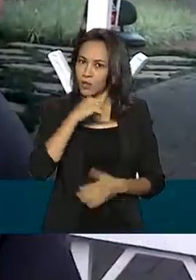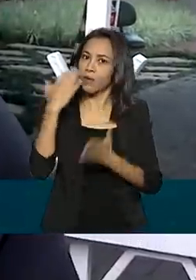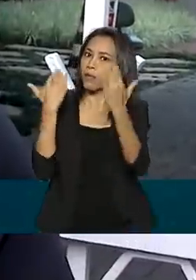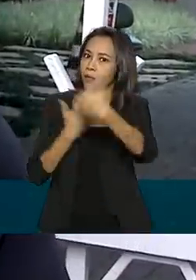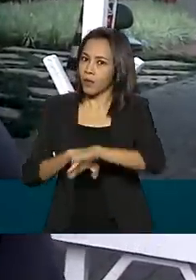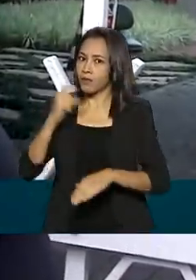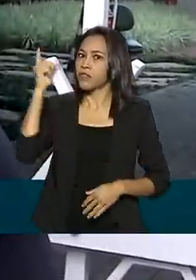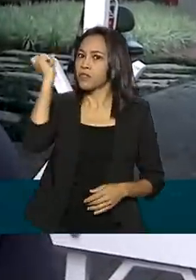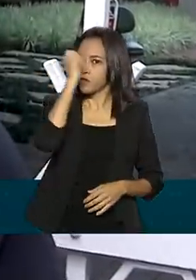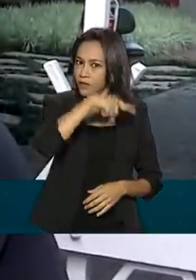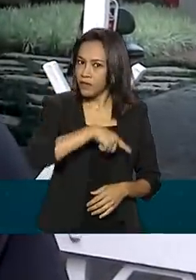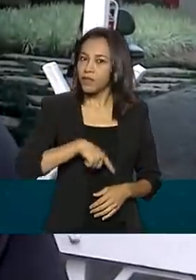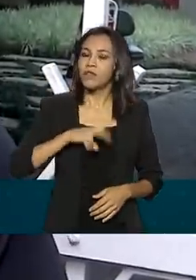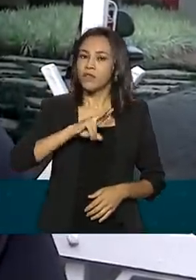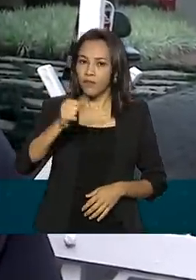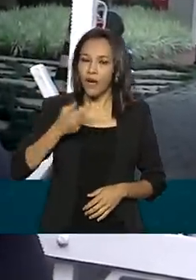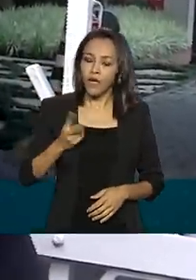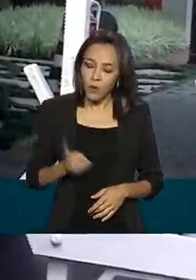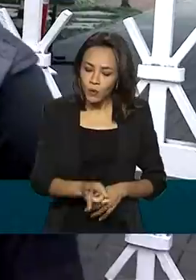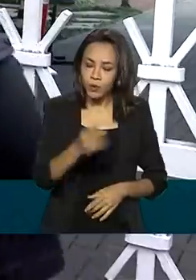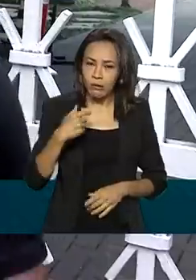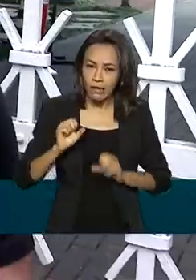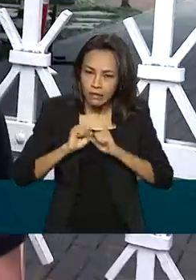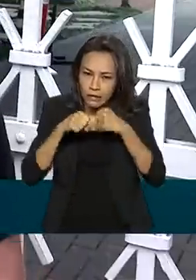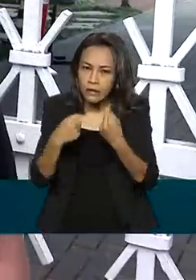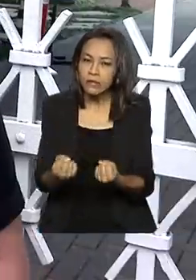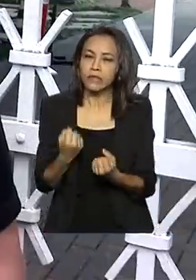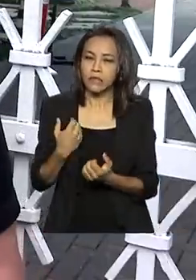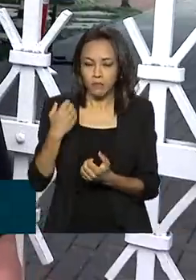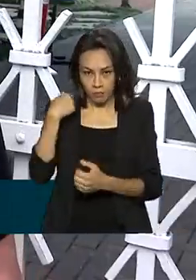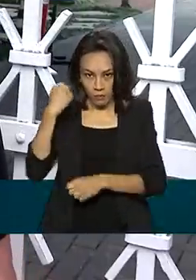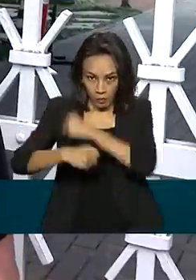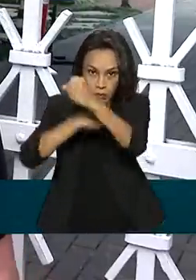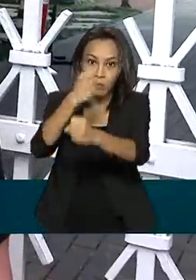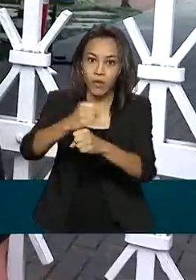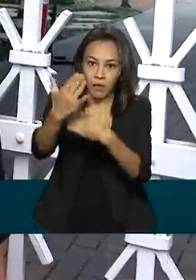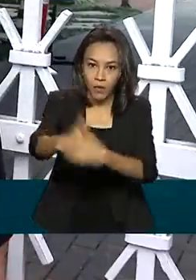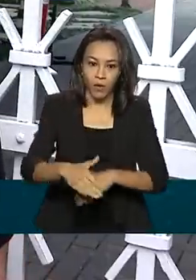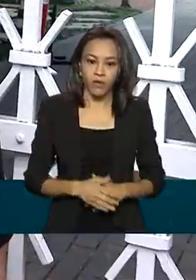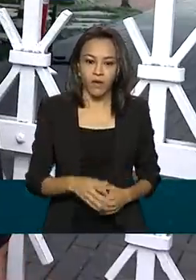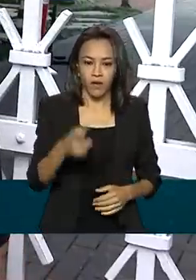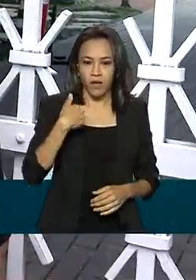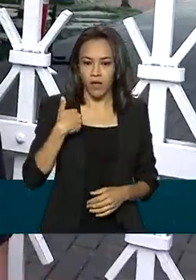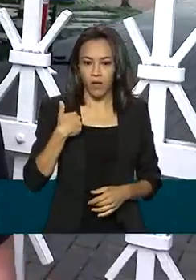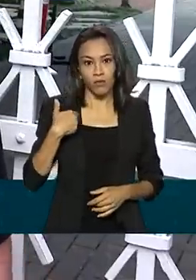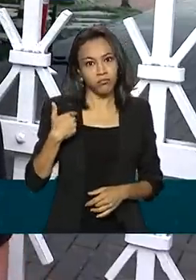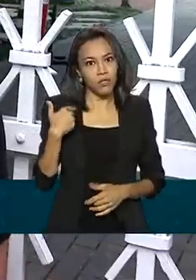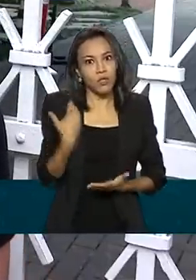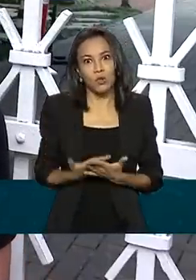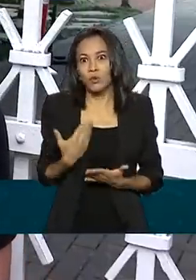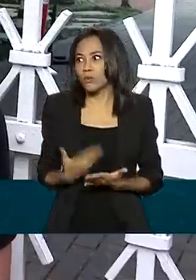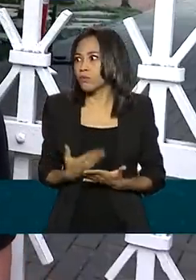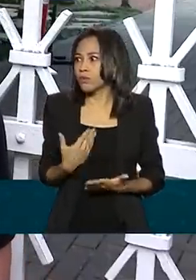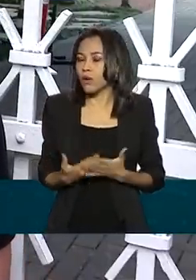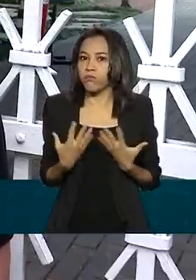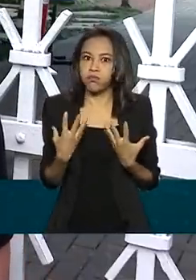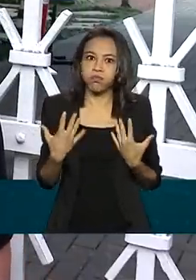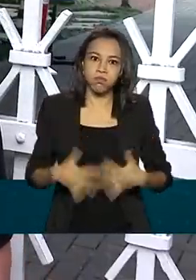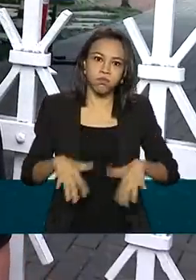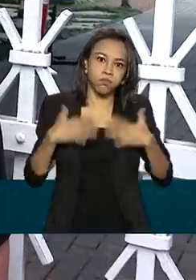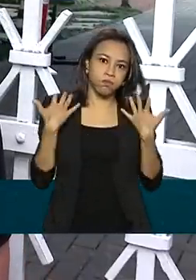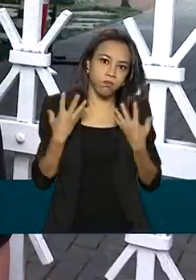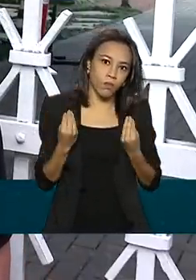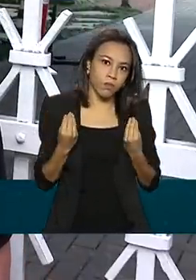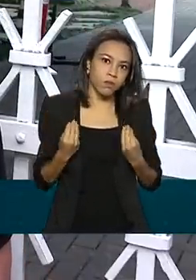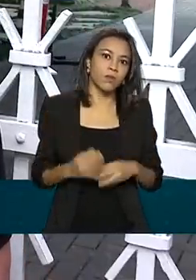e disse que vai se dedicar para o exame do ano que vem. Provavelmente eu tenha que estudar muito mais, porque as únicas questões que eu acho